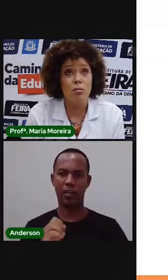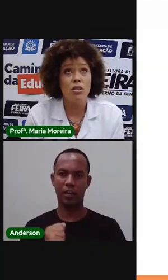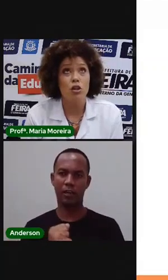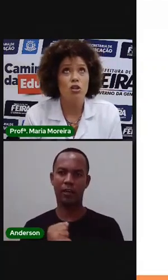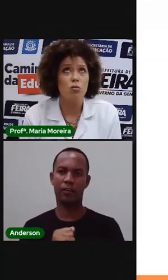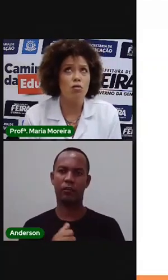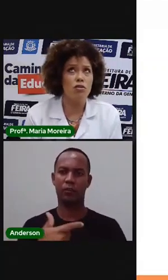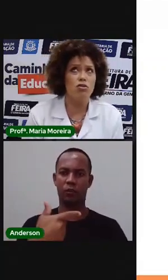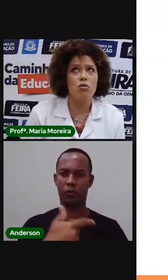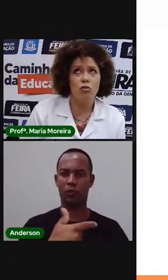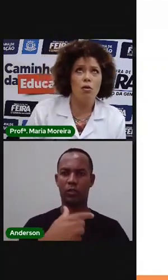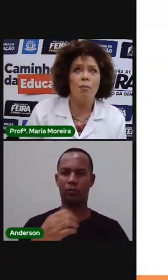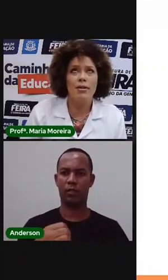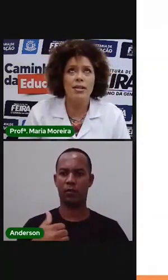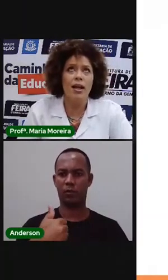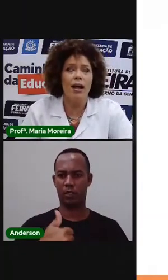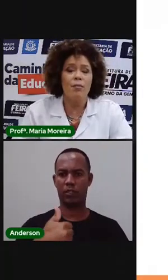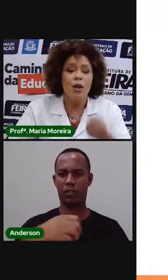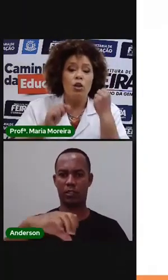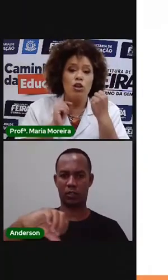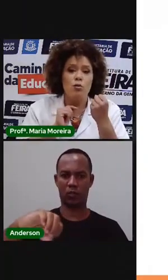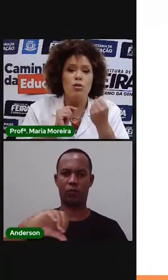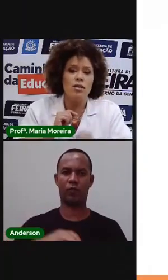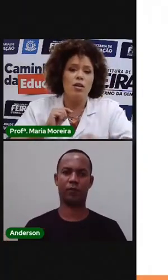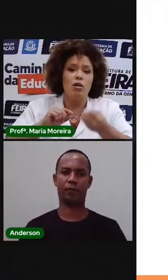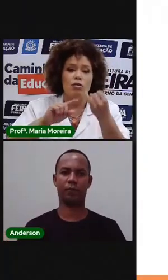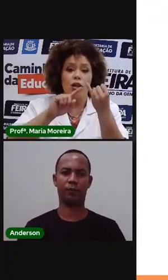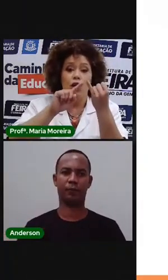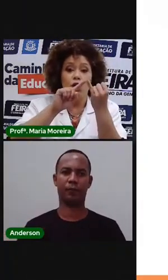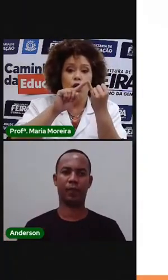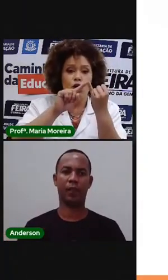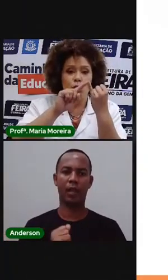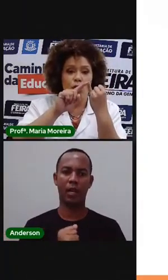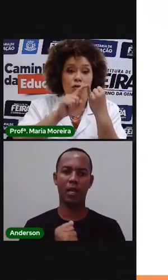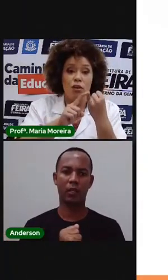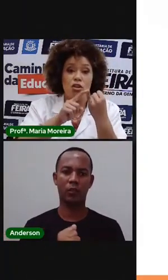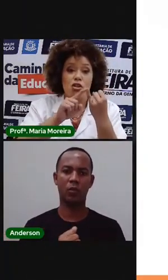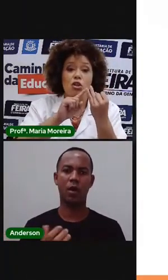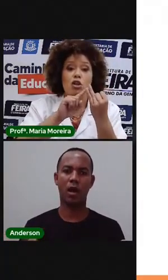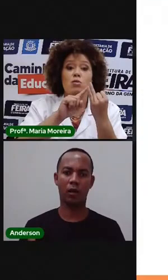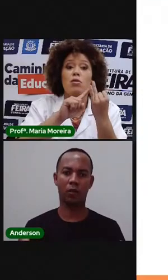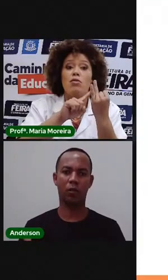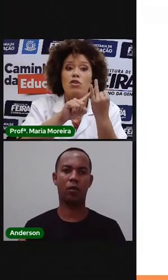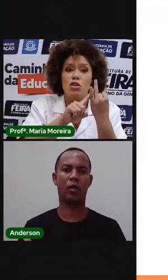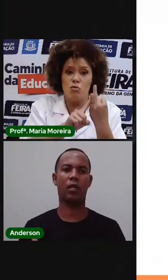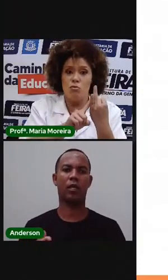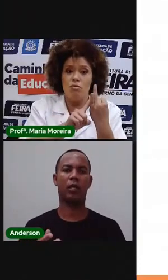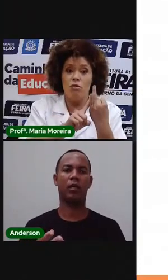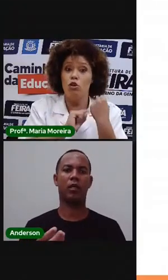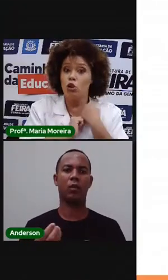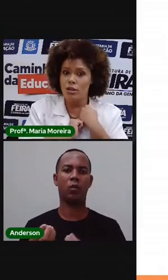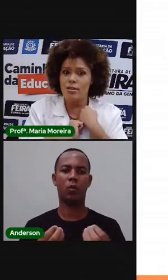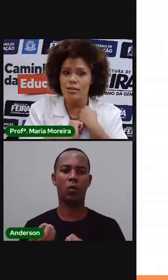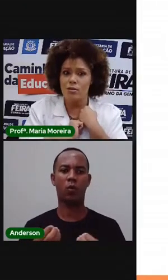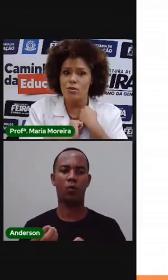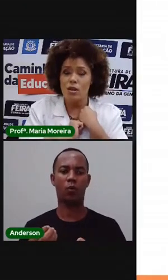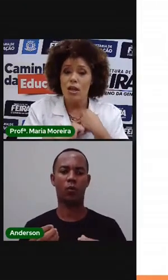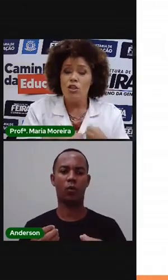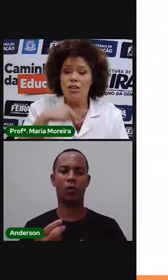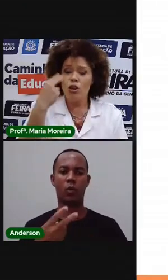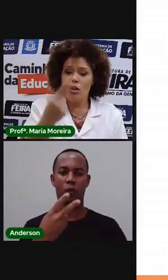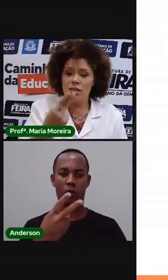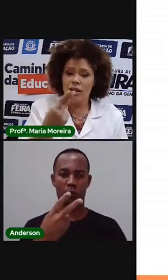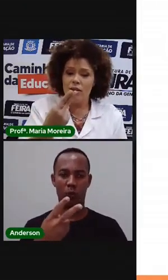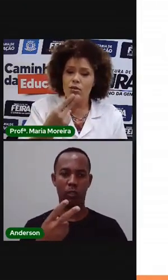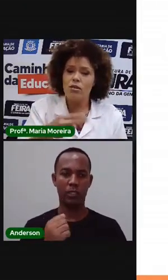Estamos em 2021. Vamos pensar lá. 2019, 2020, 2021. Dois anos.